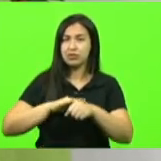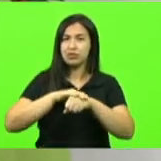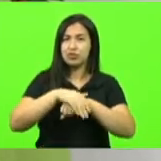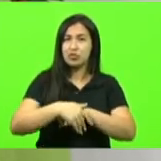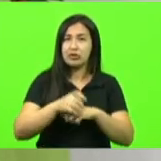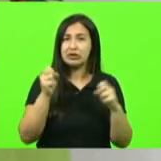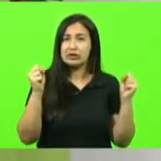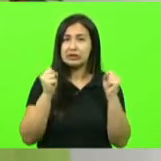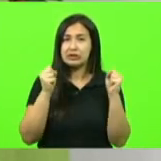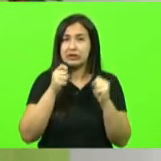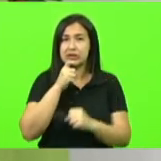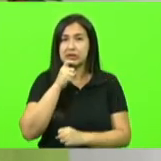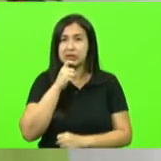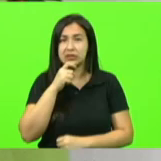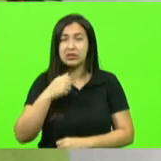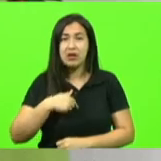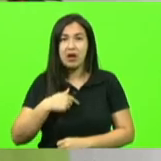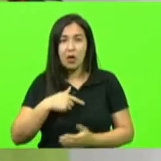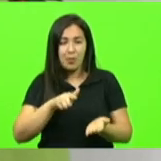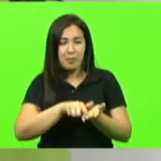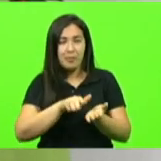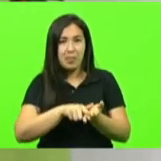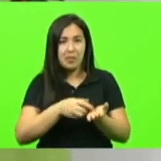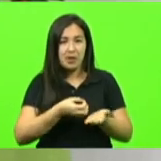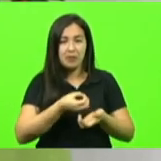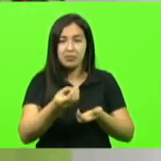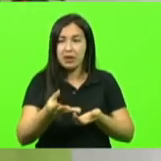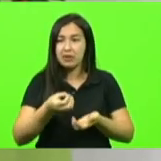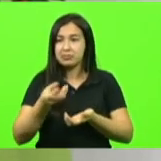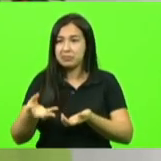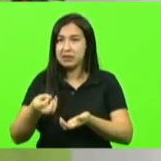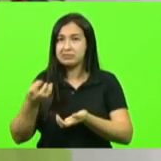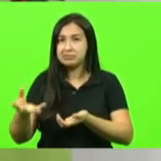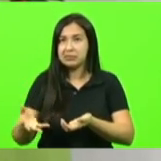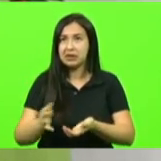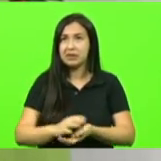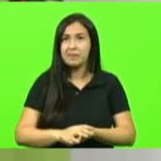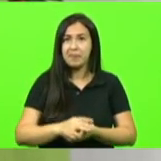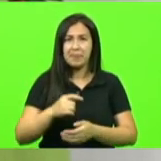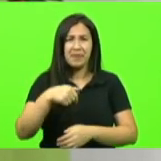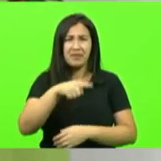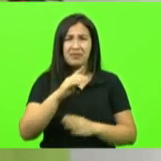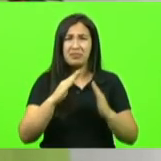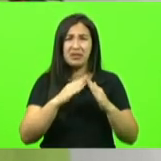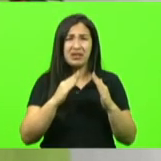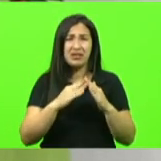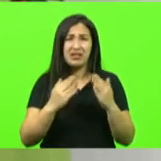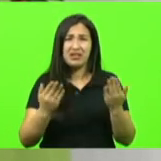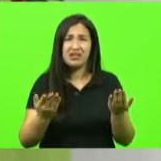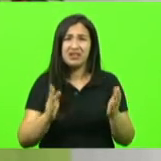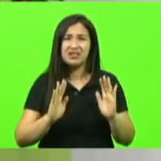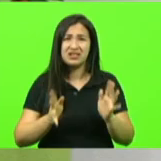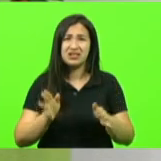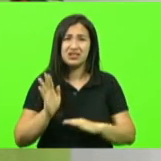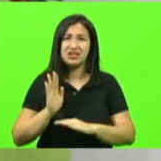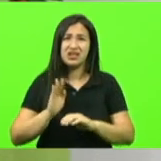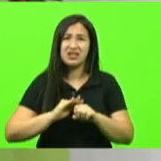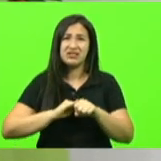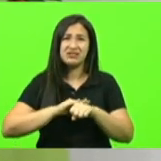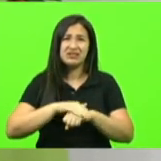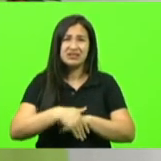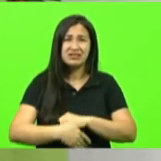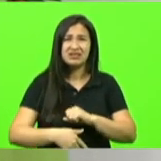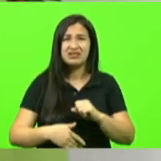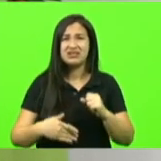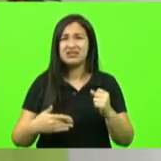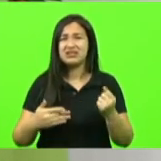eu com o santinho na mão e falava vai para casa já está tarde eu falei